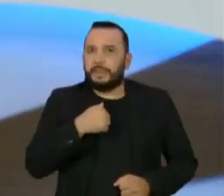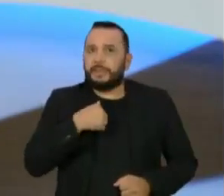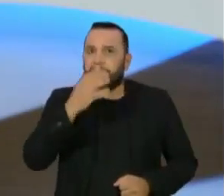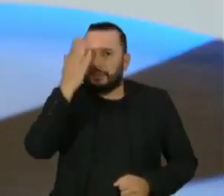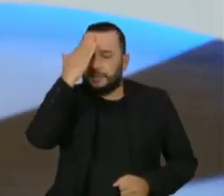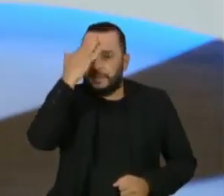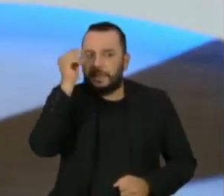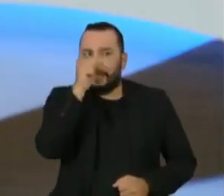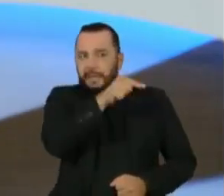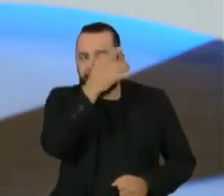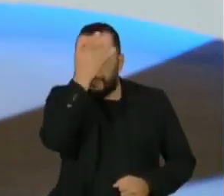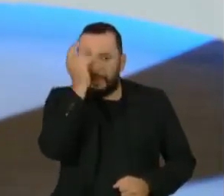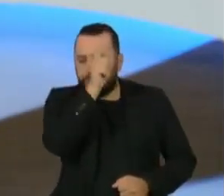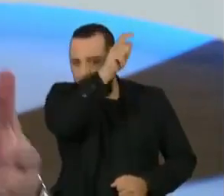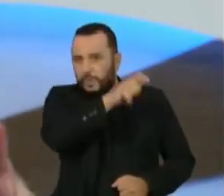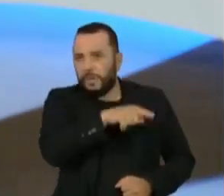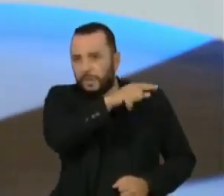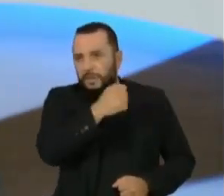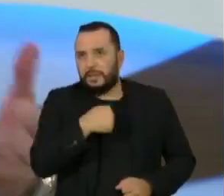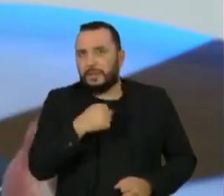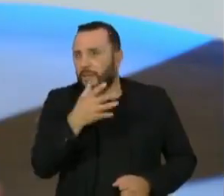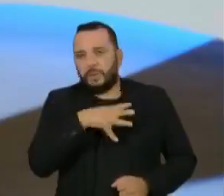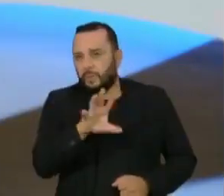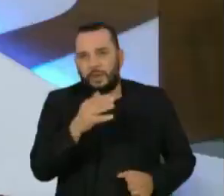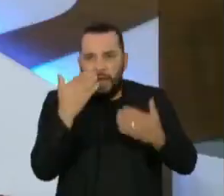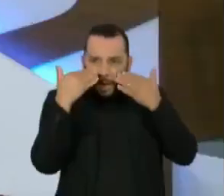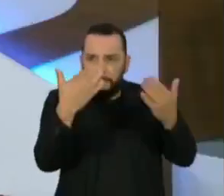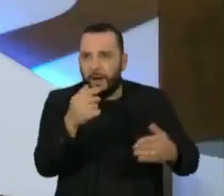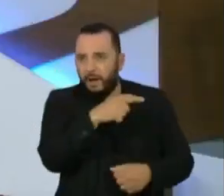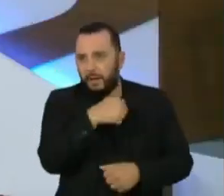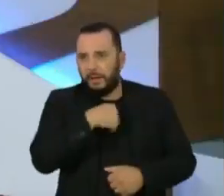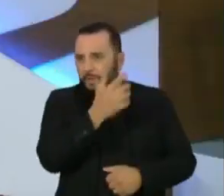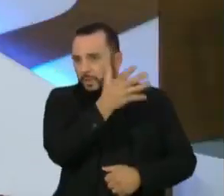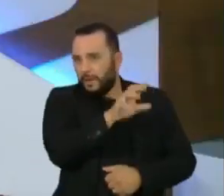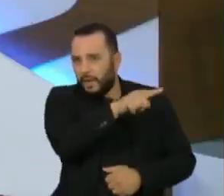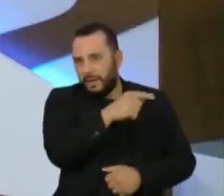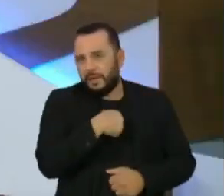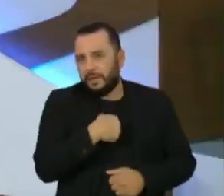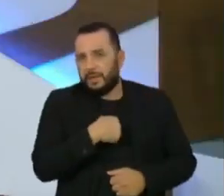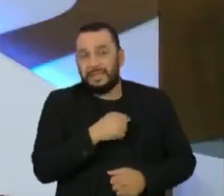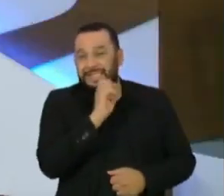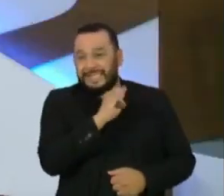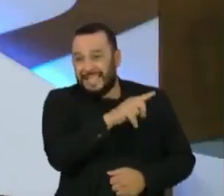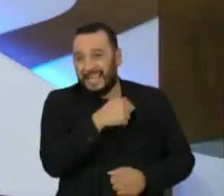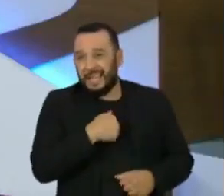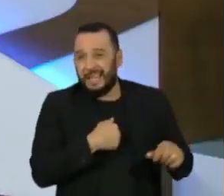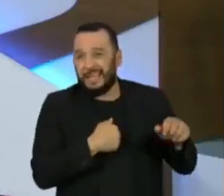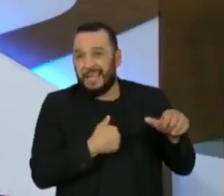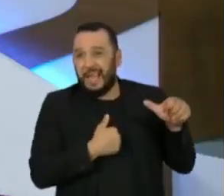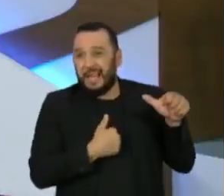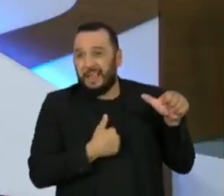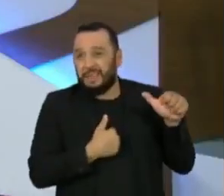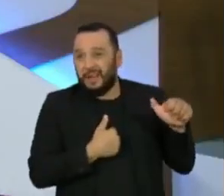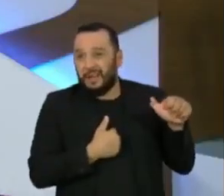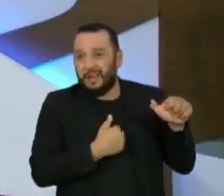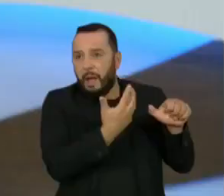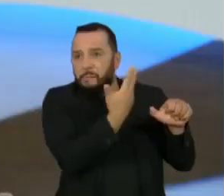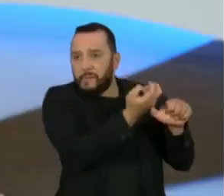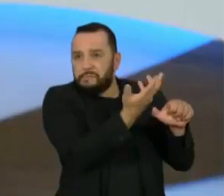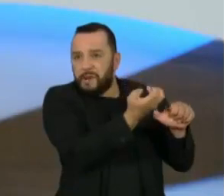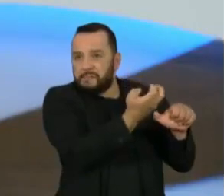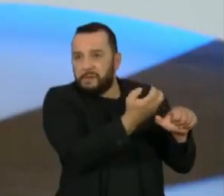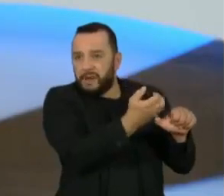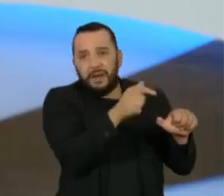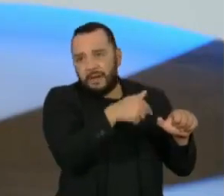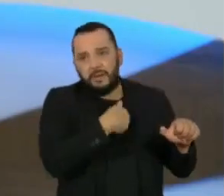qual, de repente, não quer se expor, não quer colocar algo tão grave disponível para a imprensa